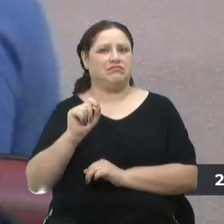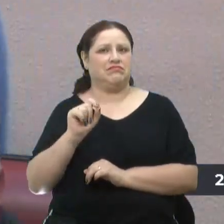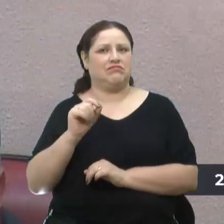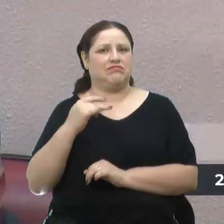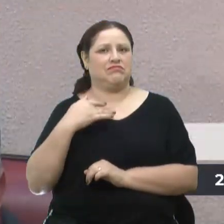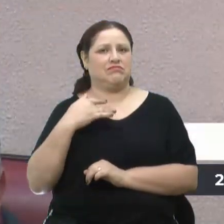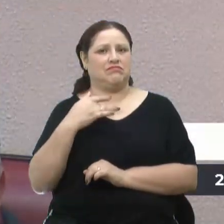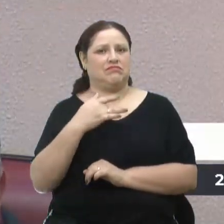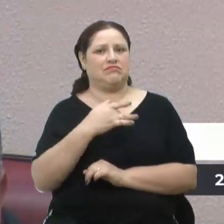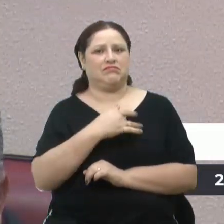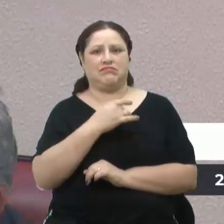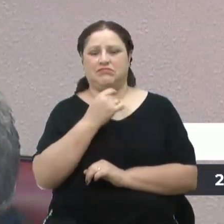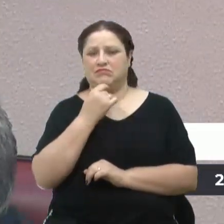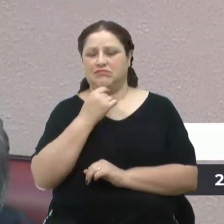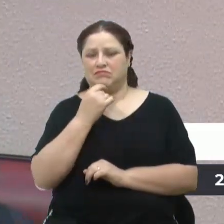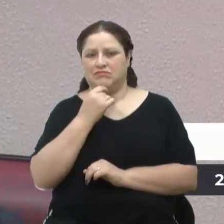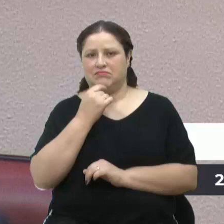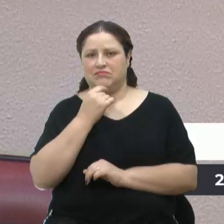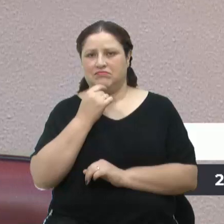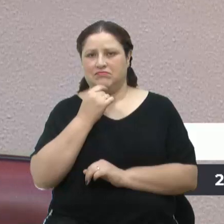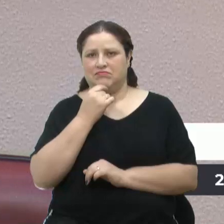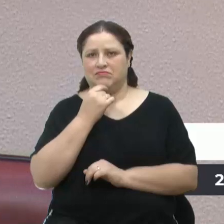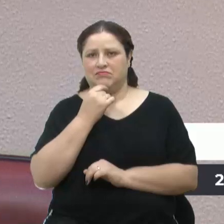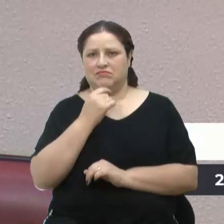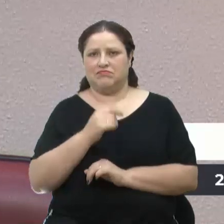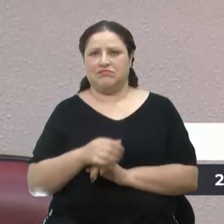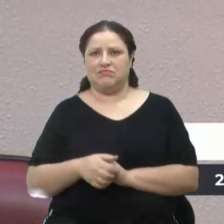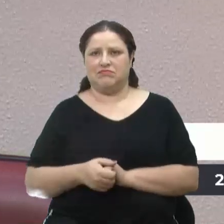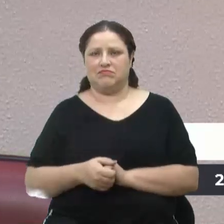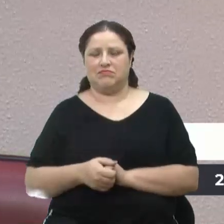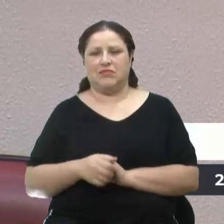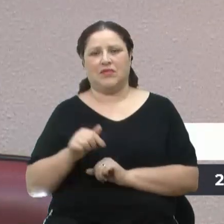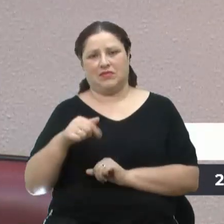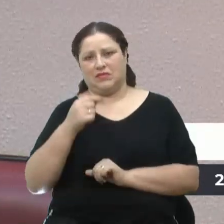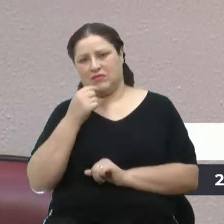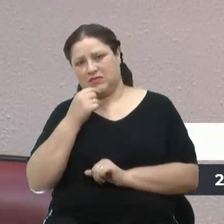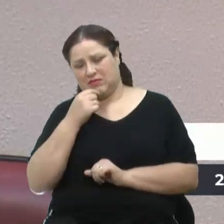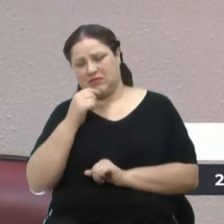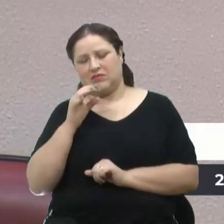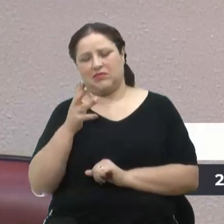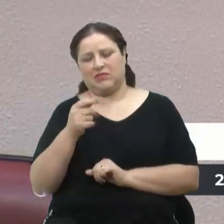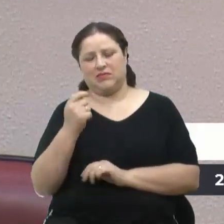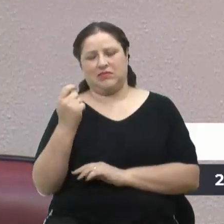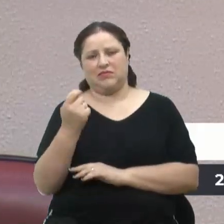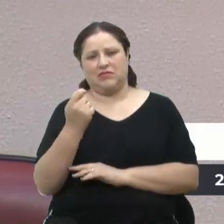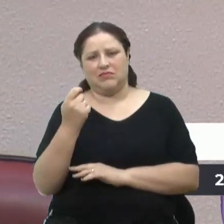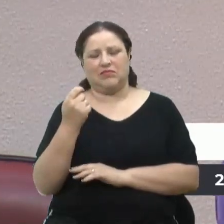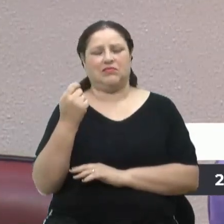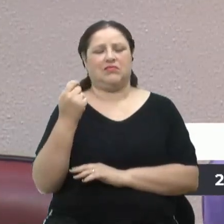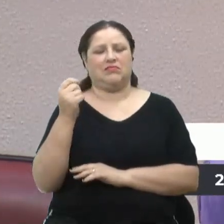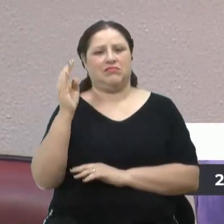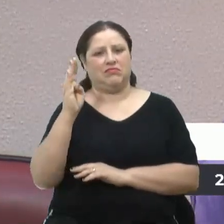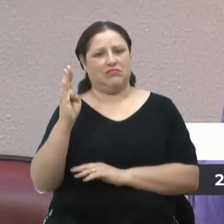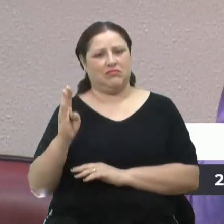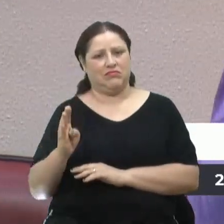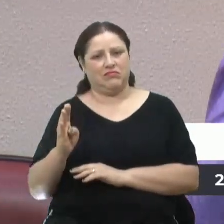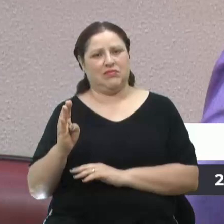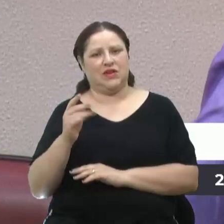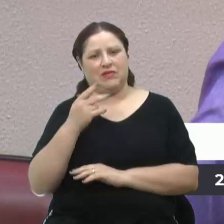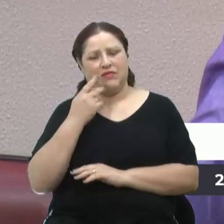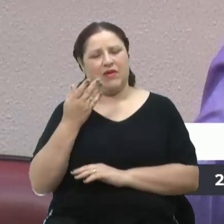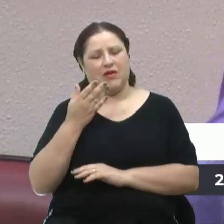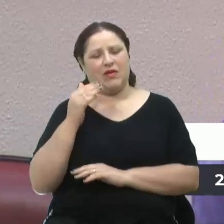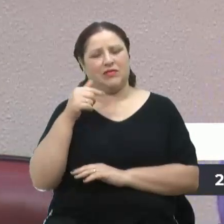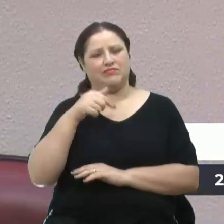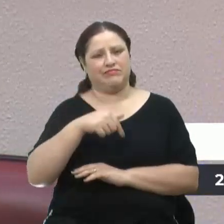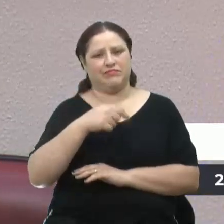saúde em Caxias do Sul, mas não só em Caxias, como em todo o Estado e todo o Brasil, mas vou me